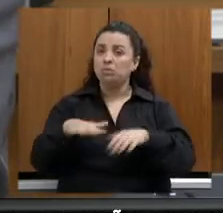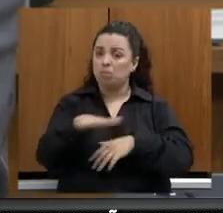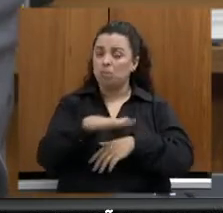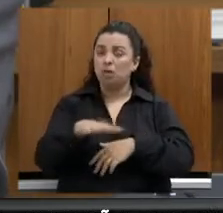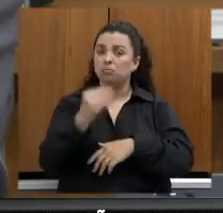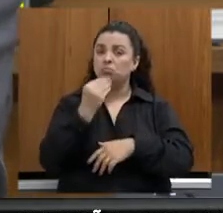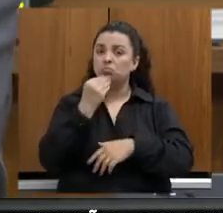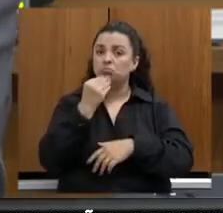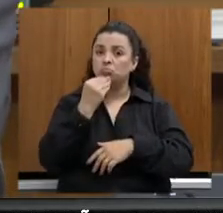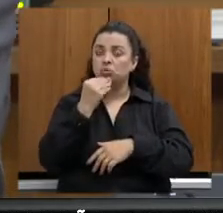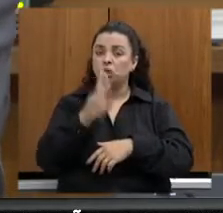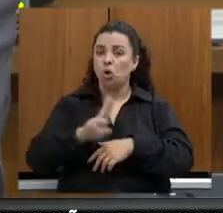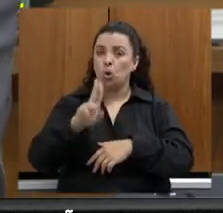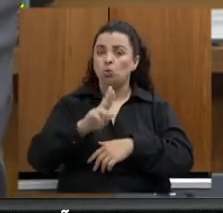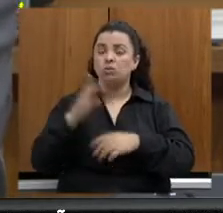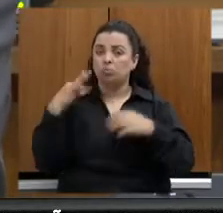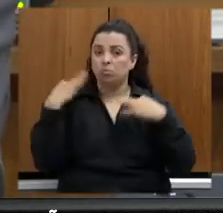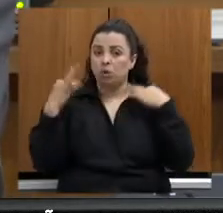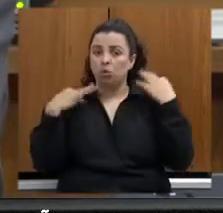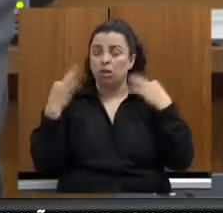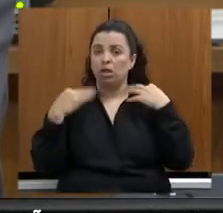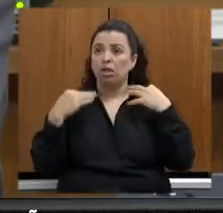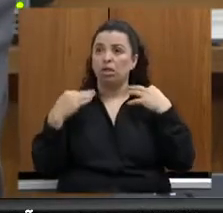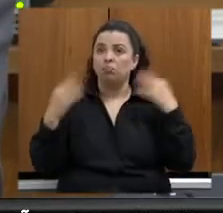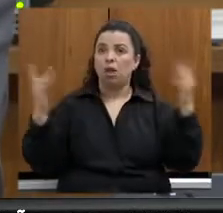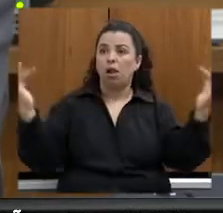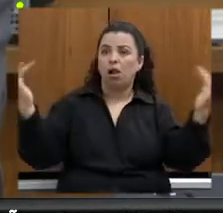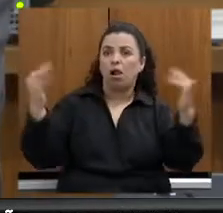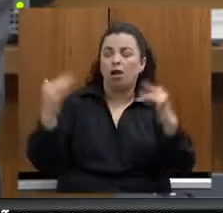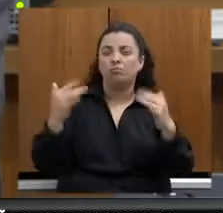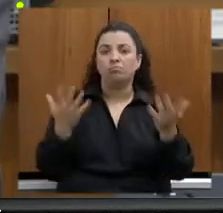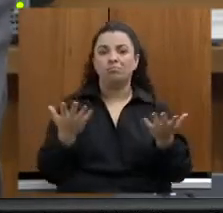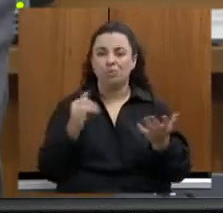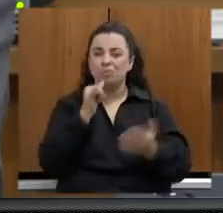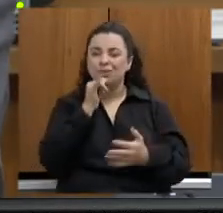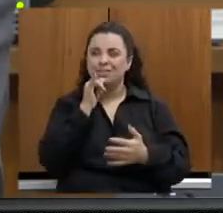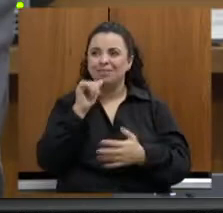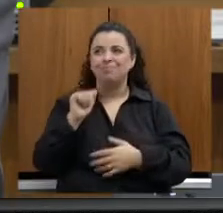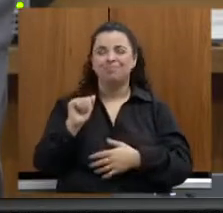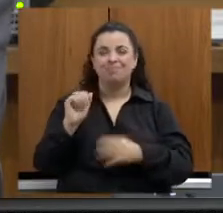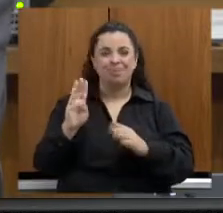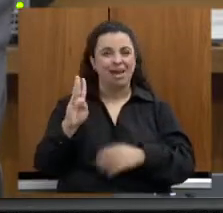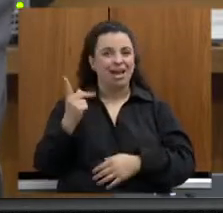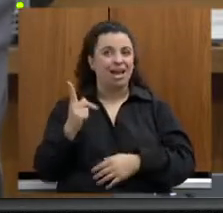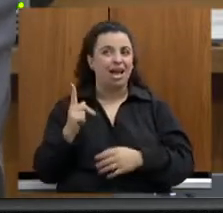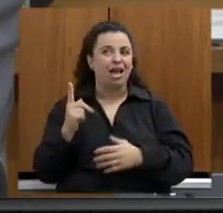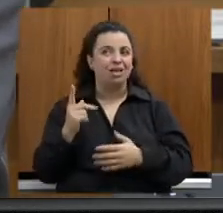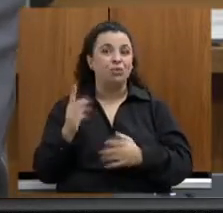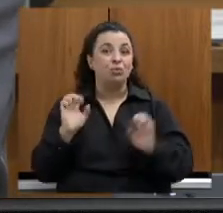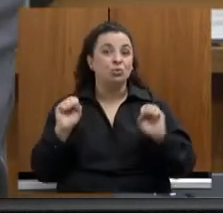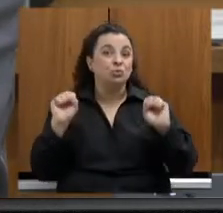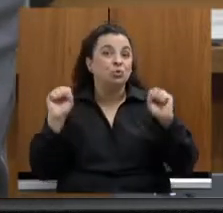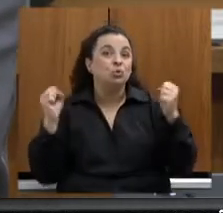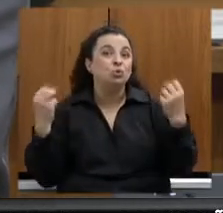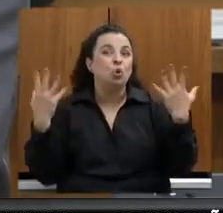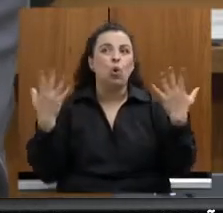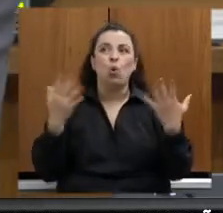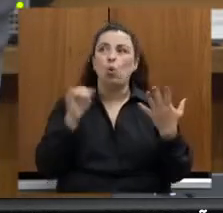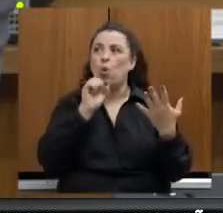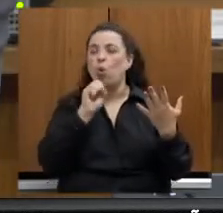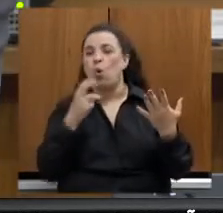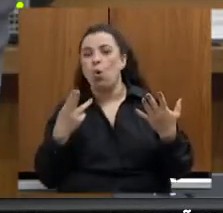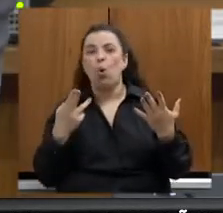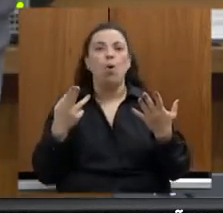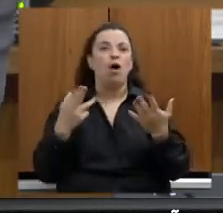nessa questão de turismo de evento. Um show que se faz em Belo Horizonte, quando se traz um artista, um próprio jogo de futebol, um